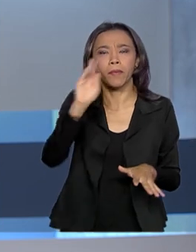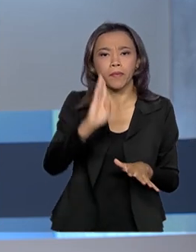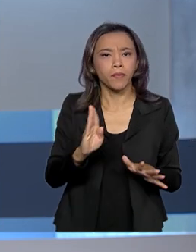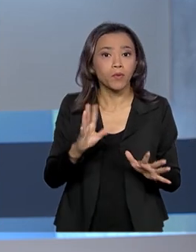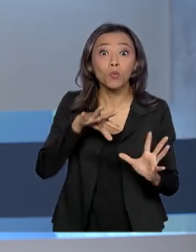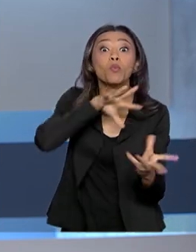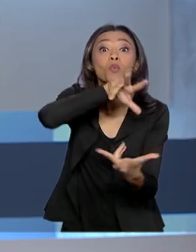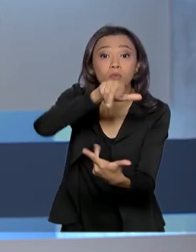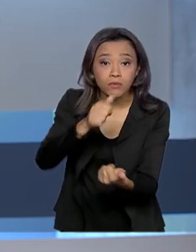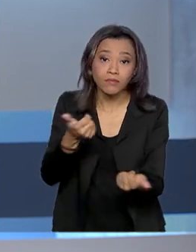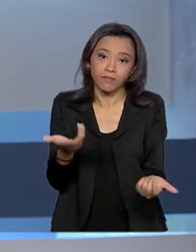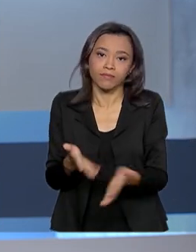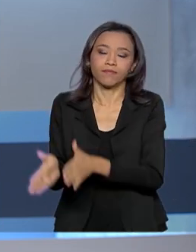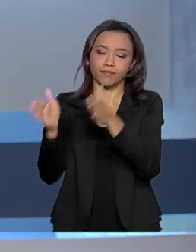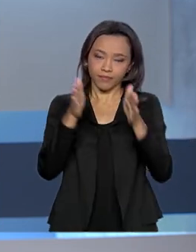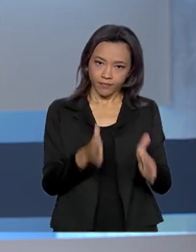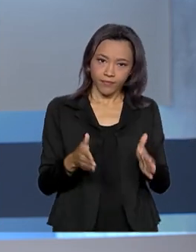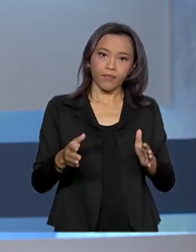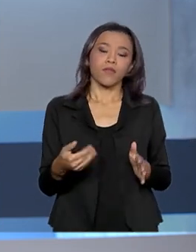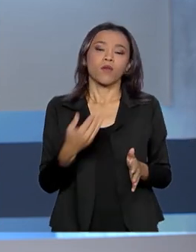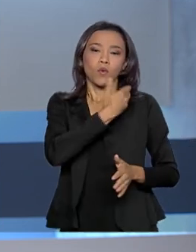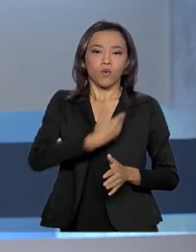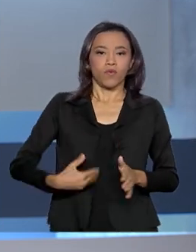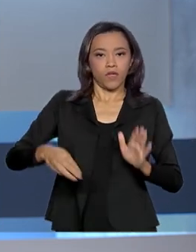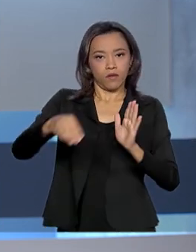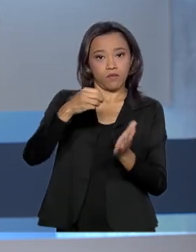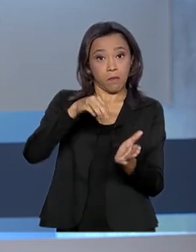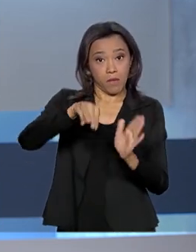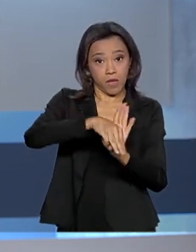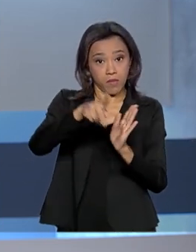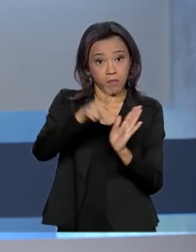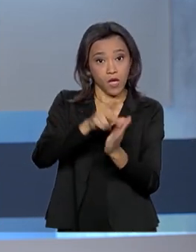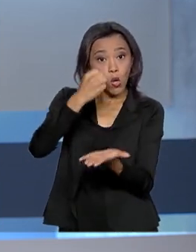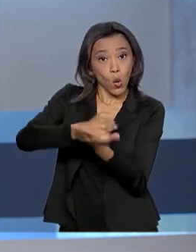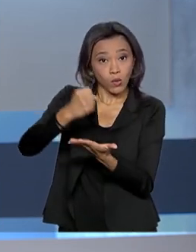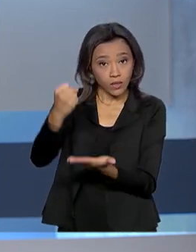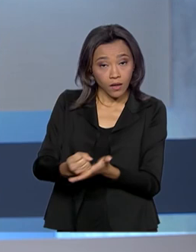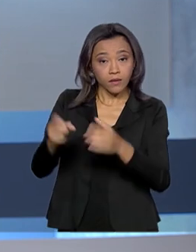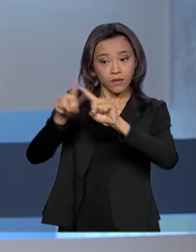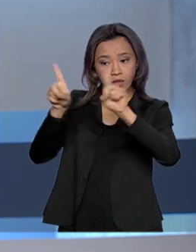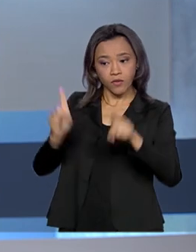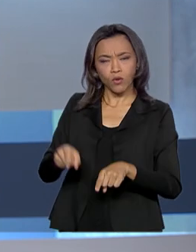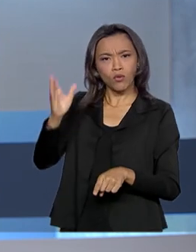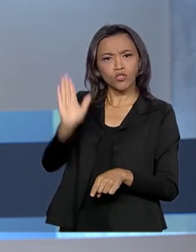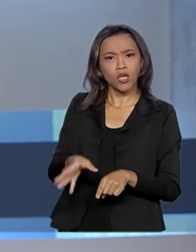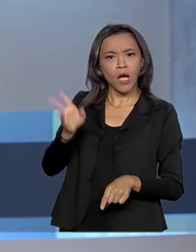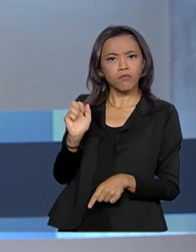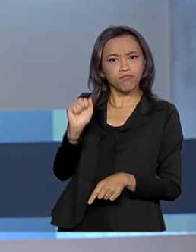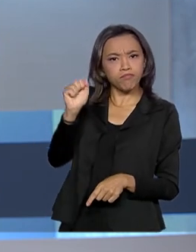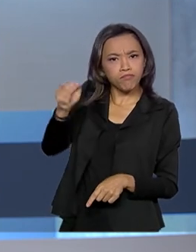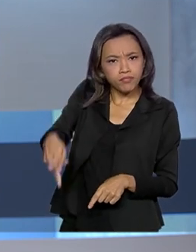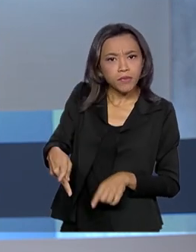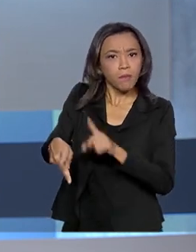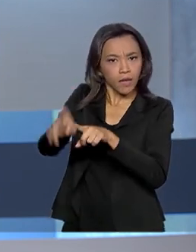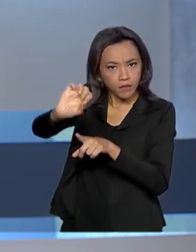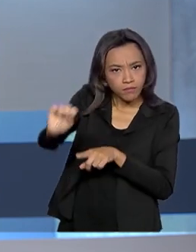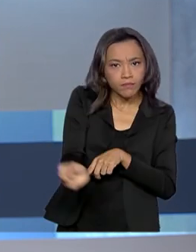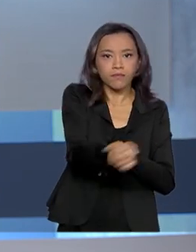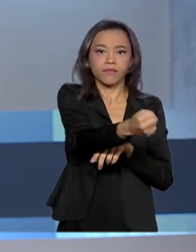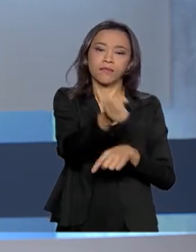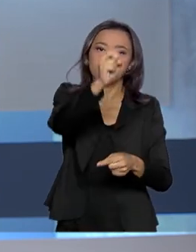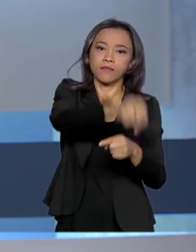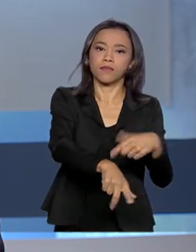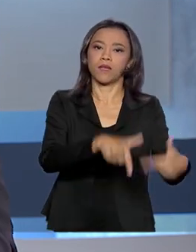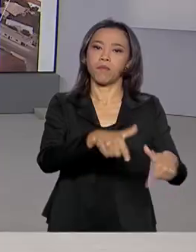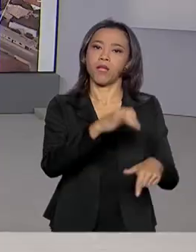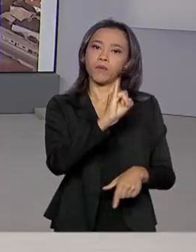O governo editou medida provisória que autoriza a contratação de servidor aposentado para atuar no atendimento das agências do INSS.